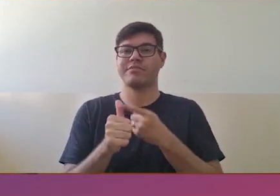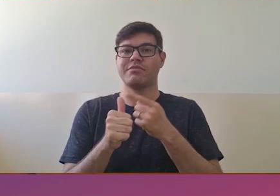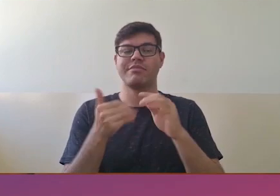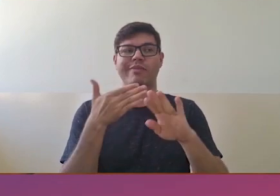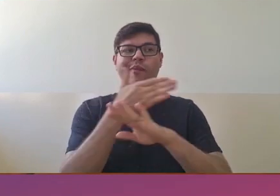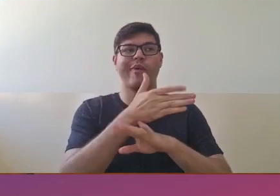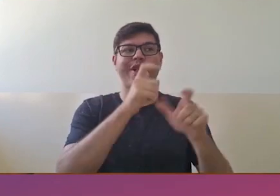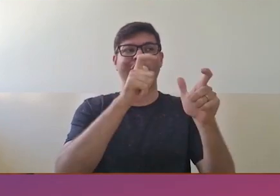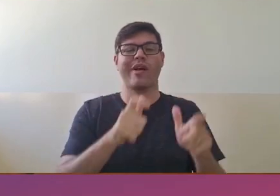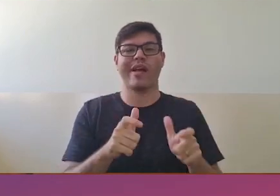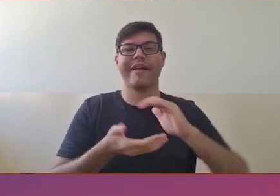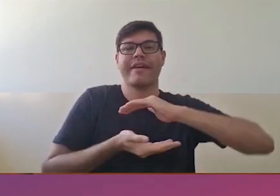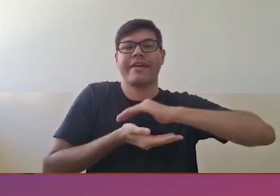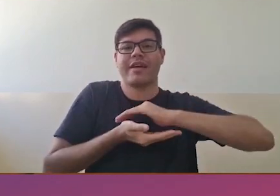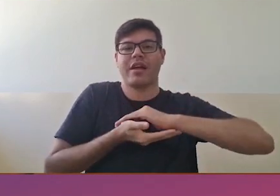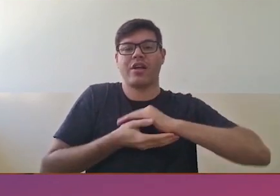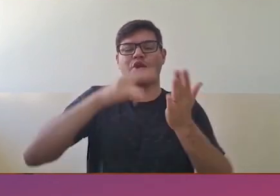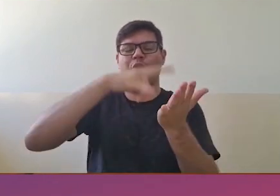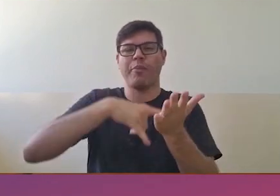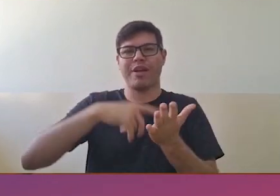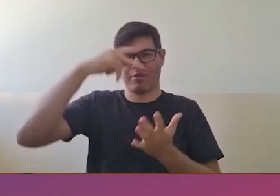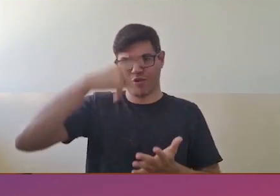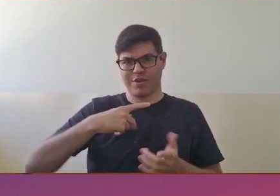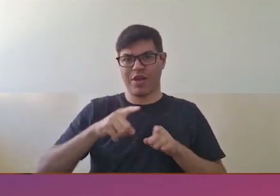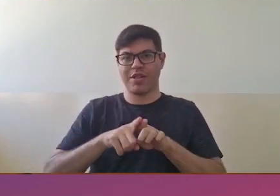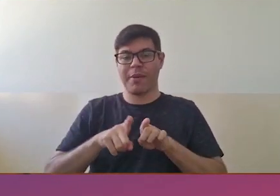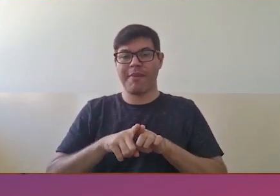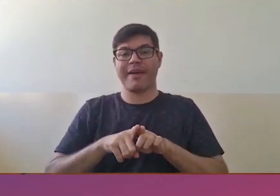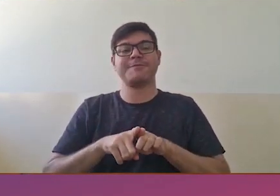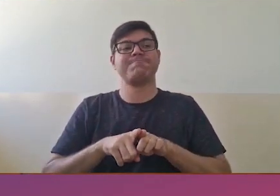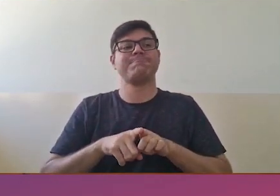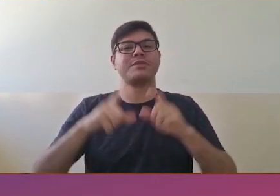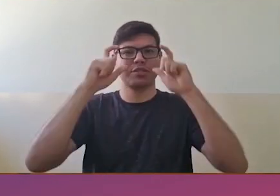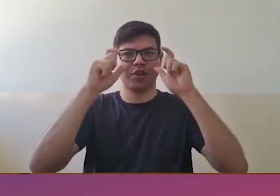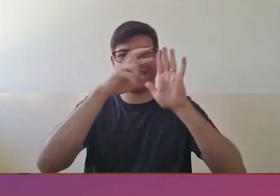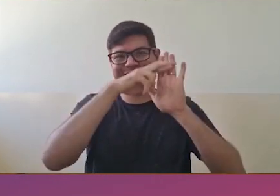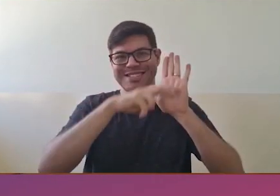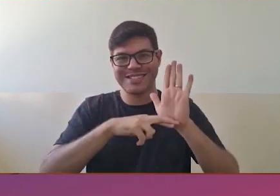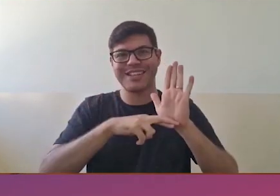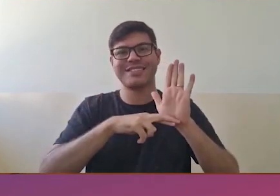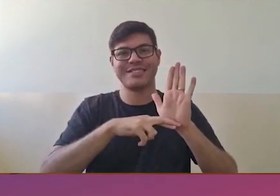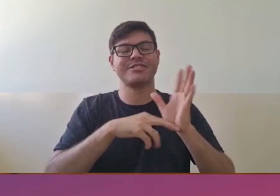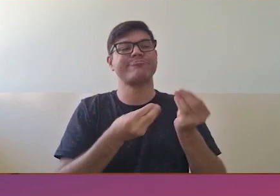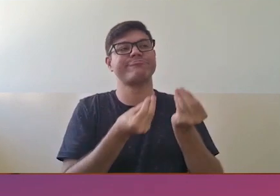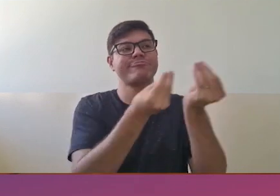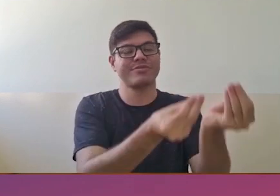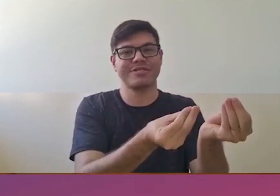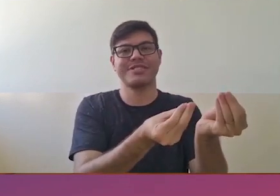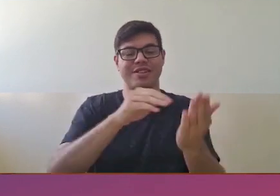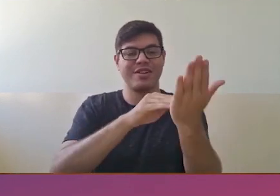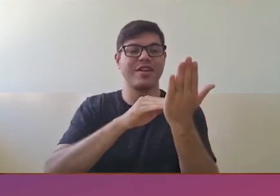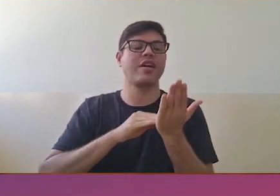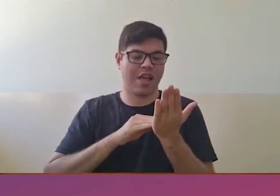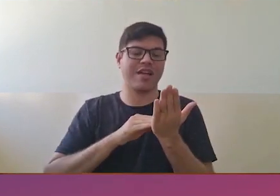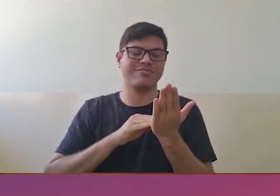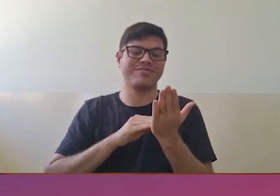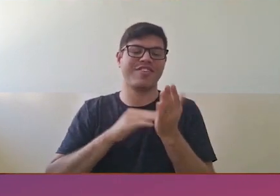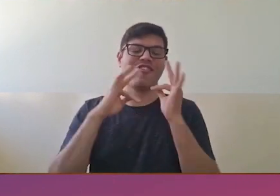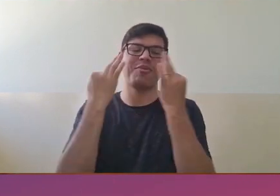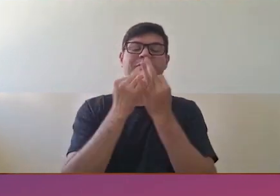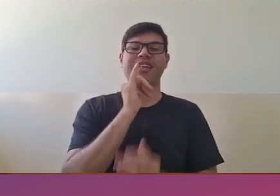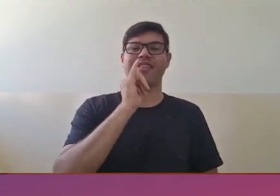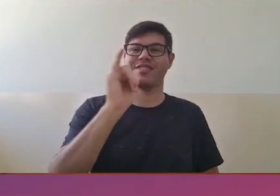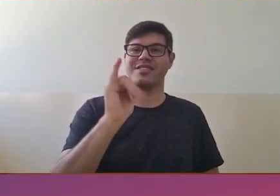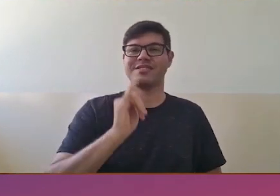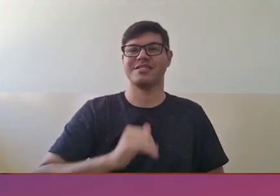ganha-tempo, vai com os documentos, com a receita do óculos, dá entrada no ganha-tempo, chegando no Fundo Social a gente já